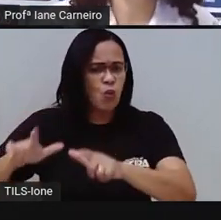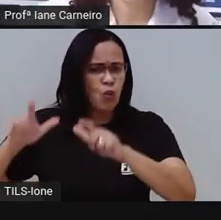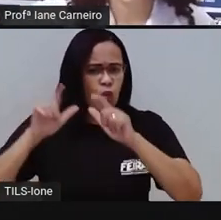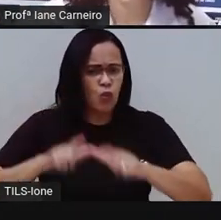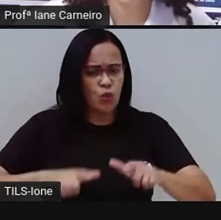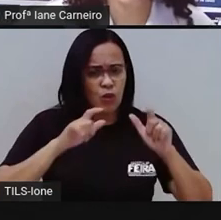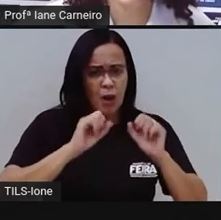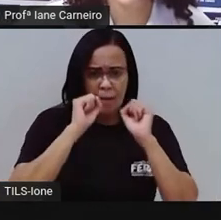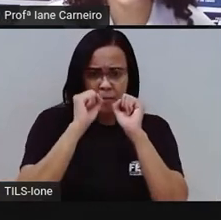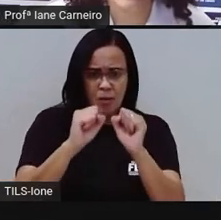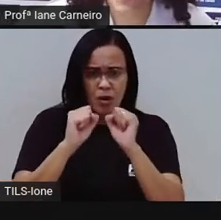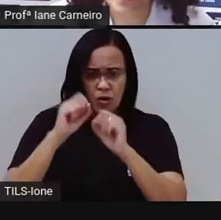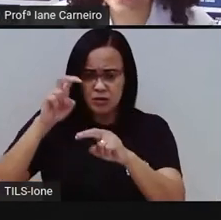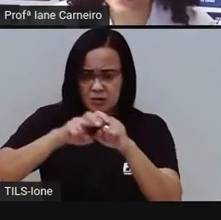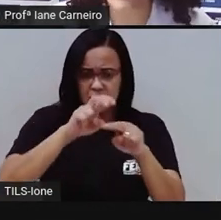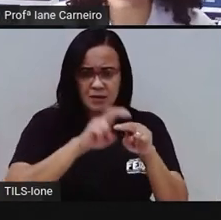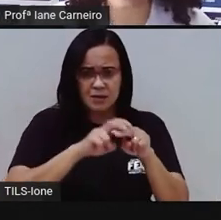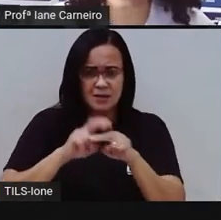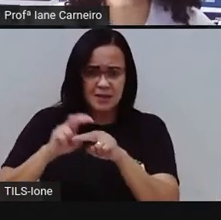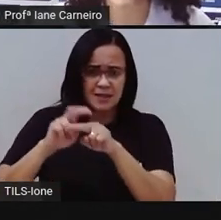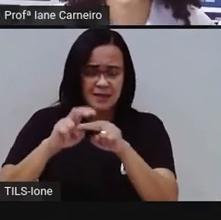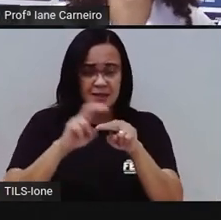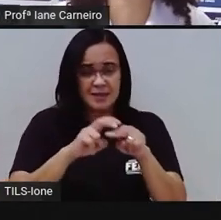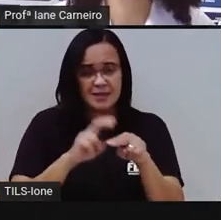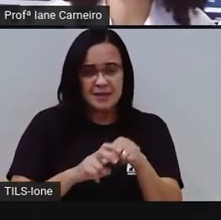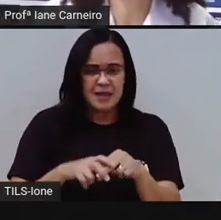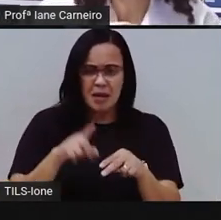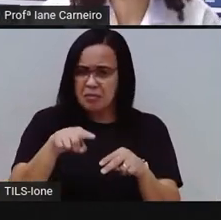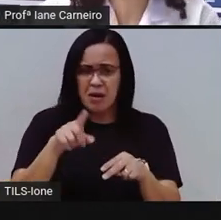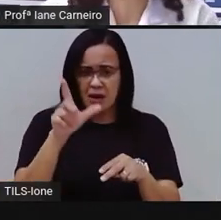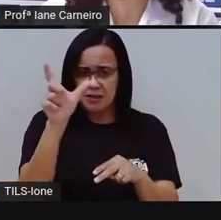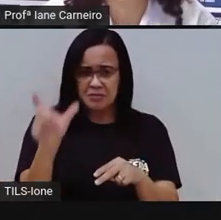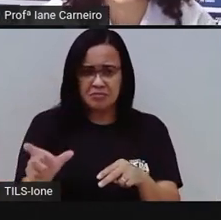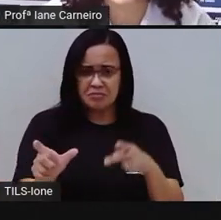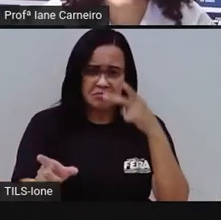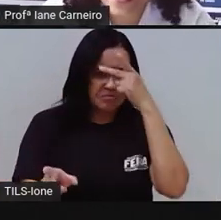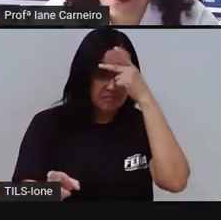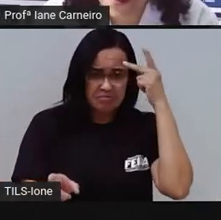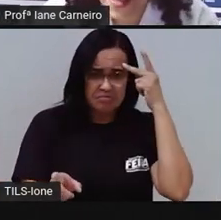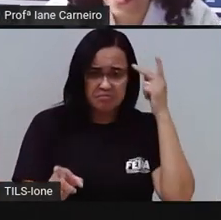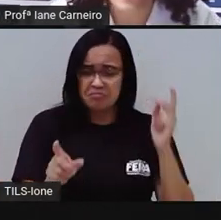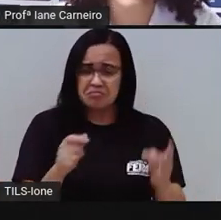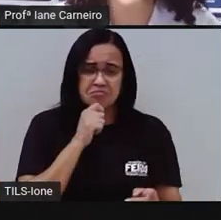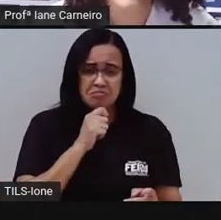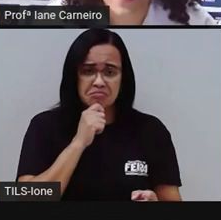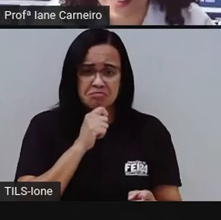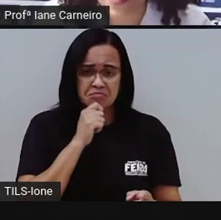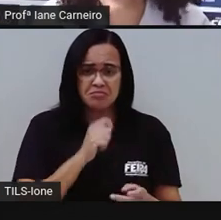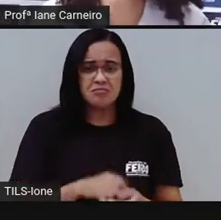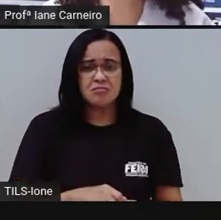menos você? No seu colo. Todo mundo pode sentar no seu colo, né? O bebê.